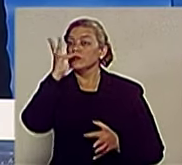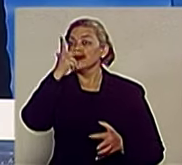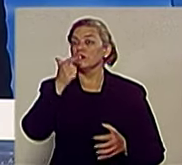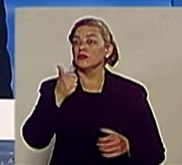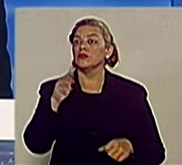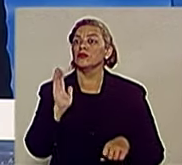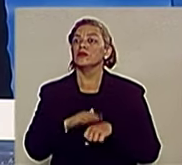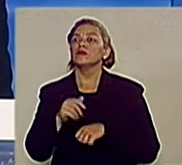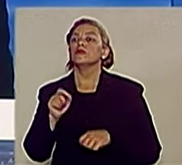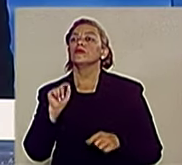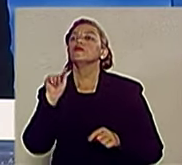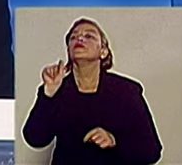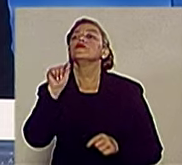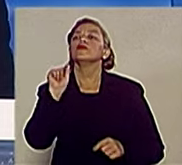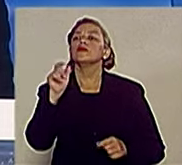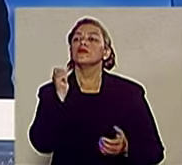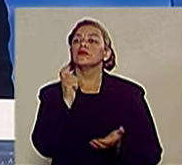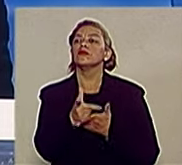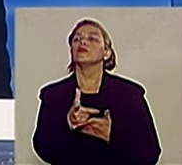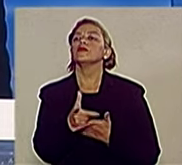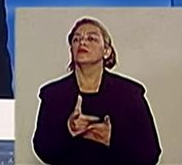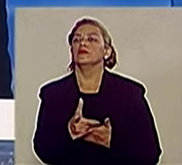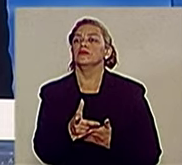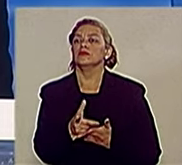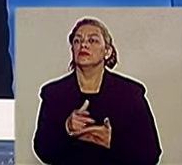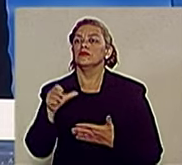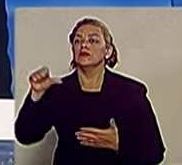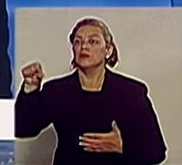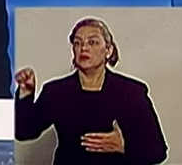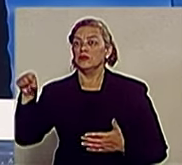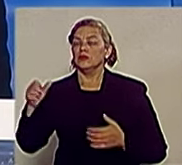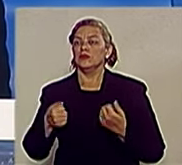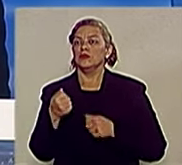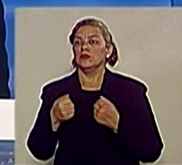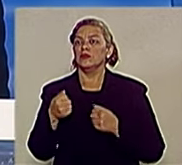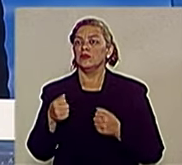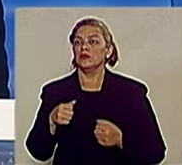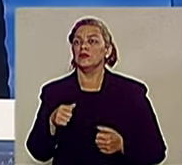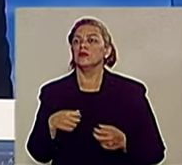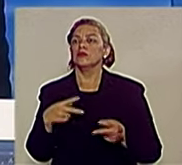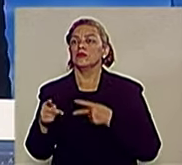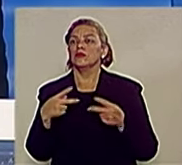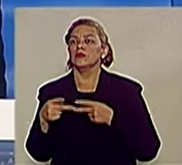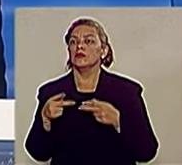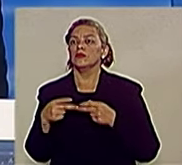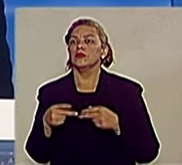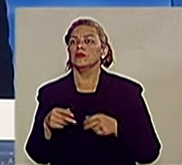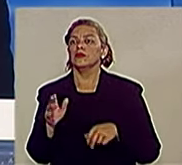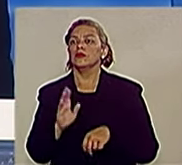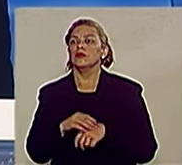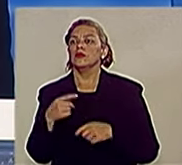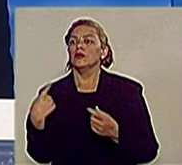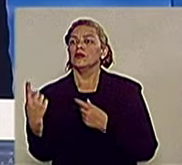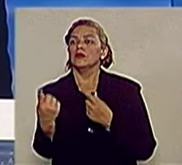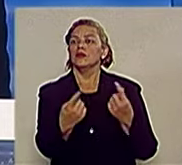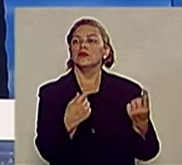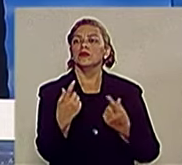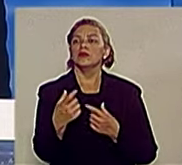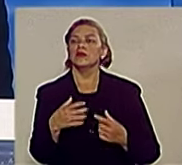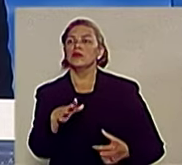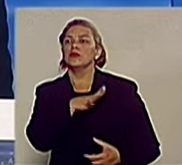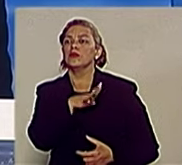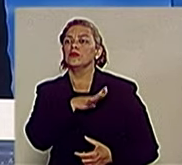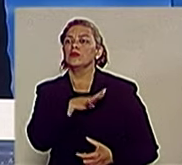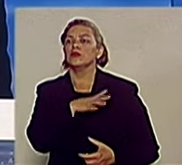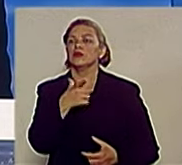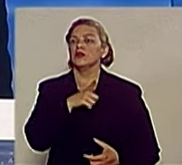paga a conta. São nove viaturas em São José, são viaturas em outros municípios, municípios pequenos, inclusive, que não têm recurso para fazer frente